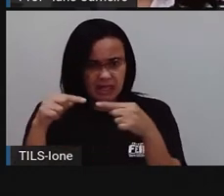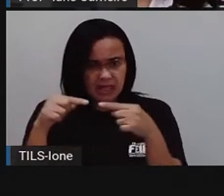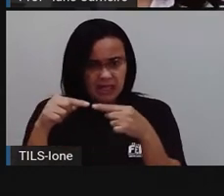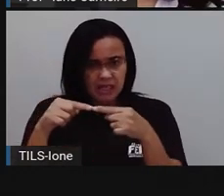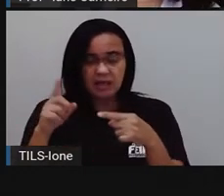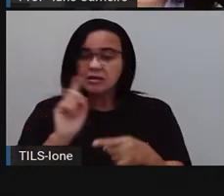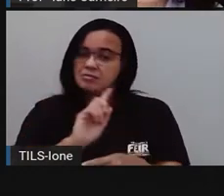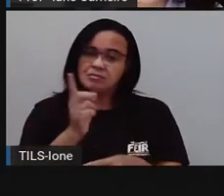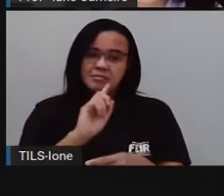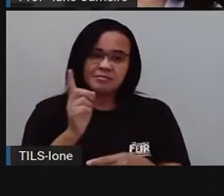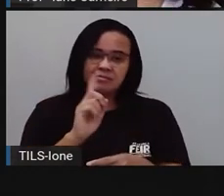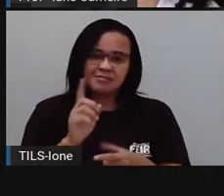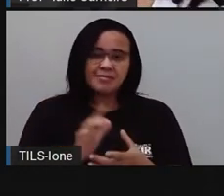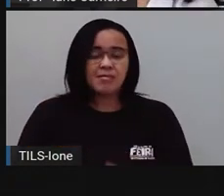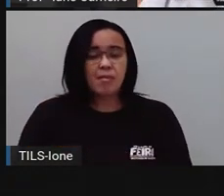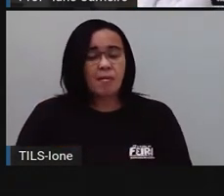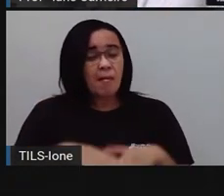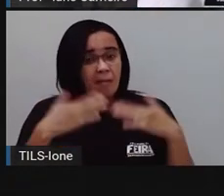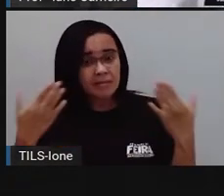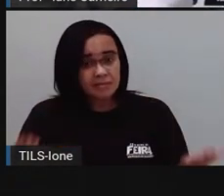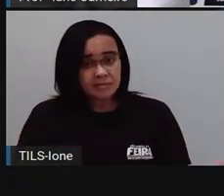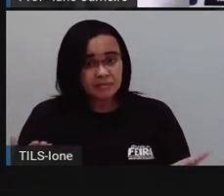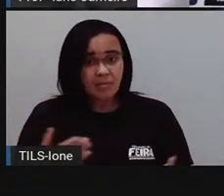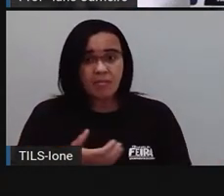Não. Então, os outros que sobraram são o quê?